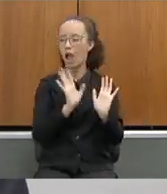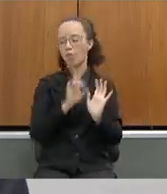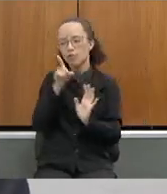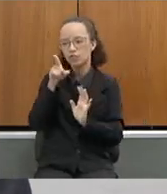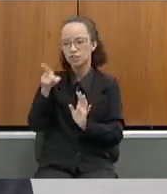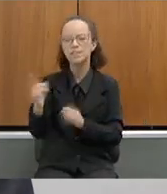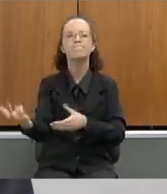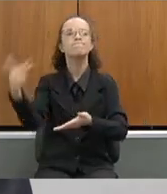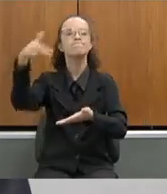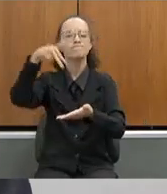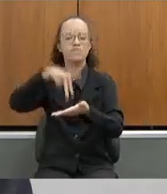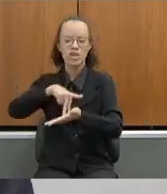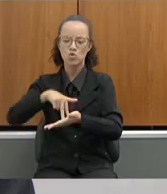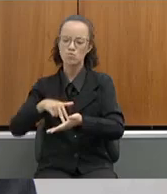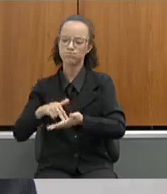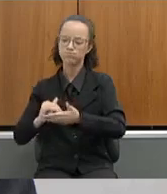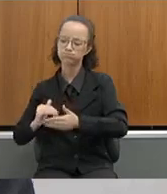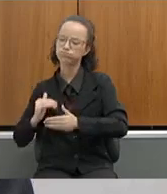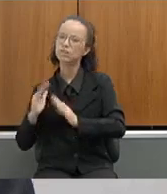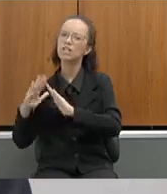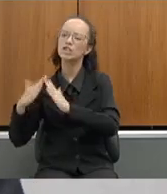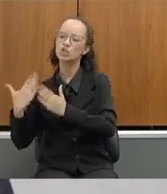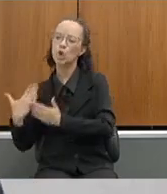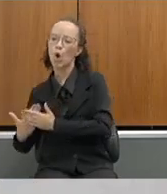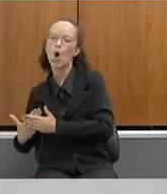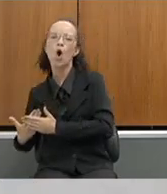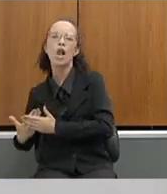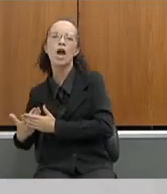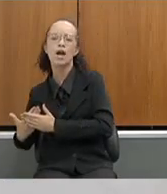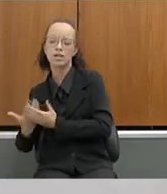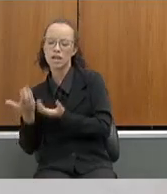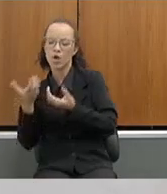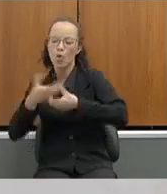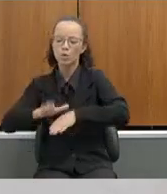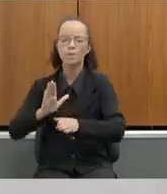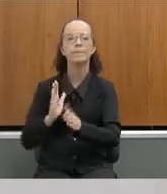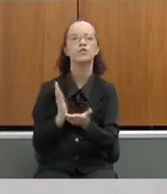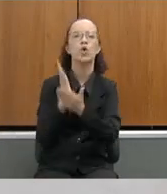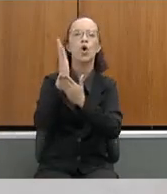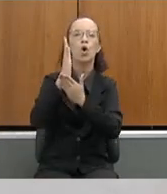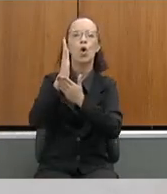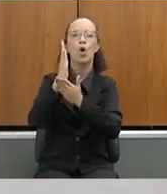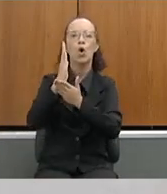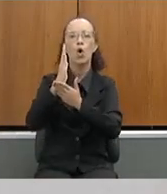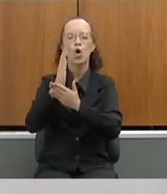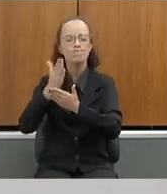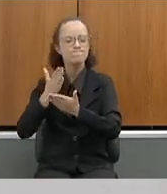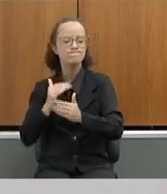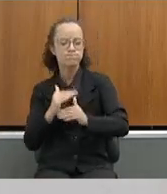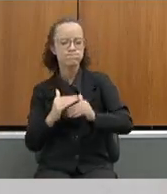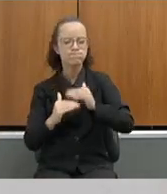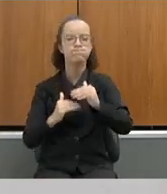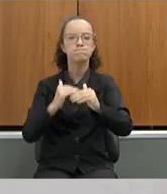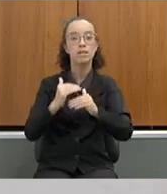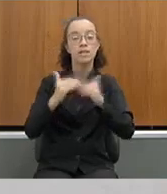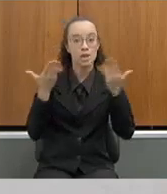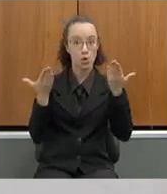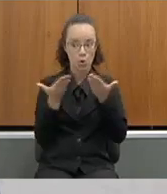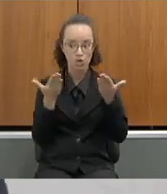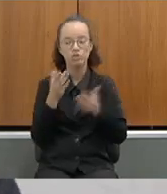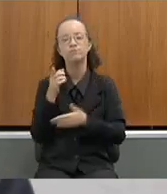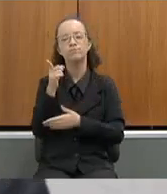você veio da base, você veio da escola, passou no concurso, galgou todos os pontos e hoje você